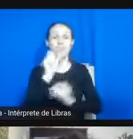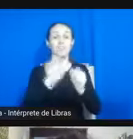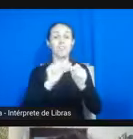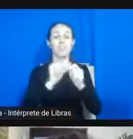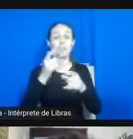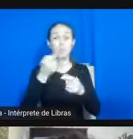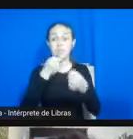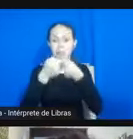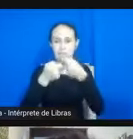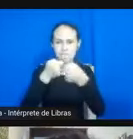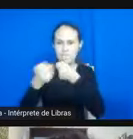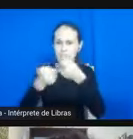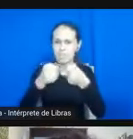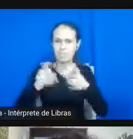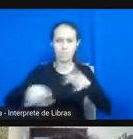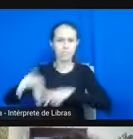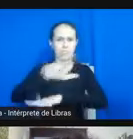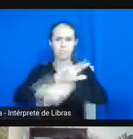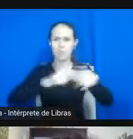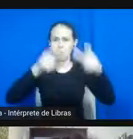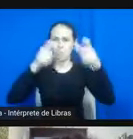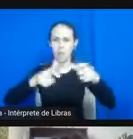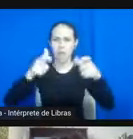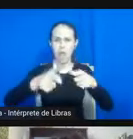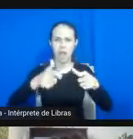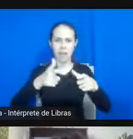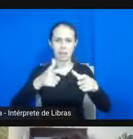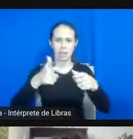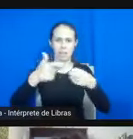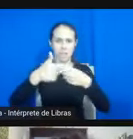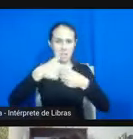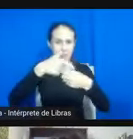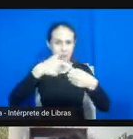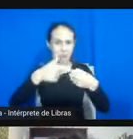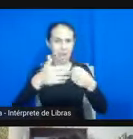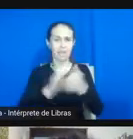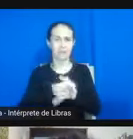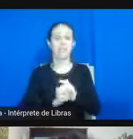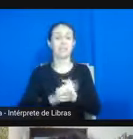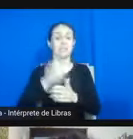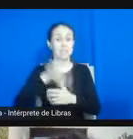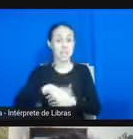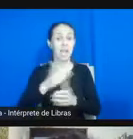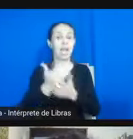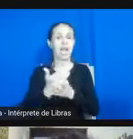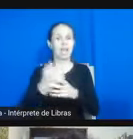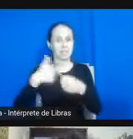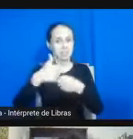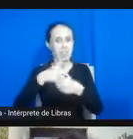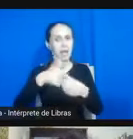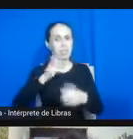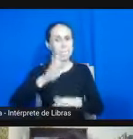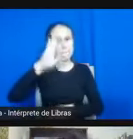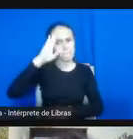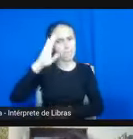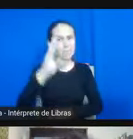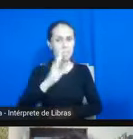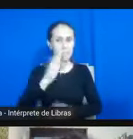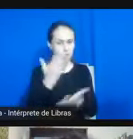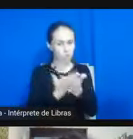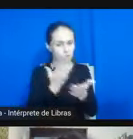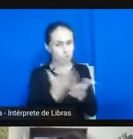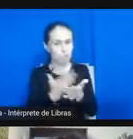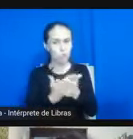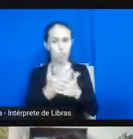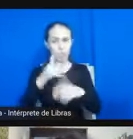que é uma está se tornando uma meca dos estudos do pós-abolição né então assim eu